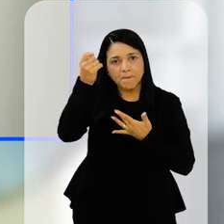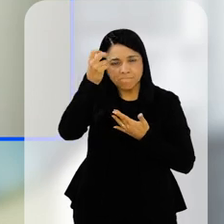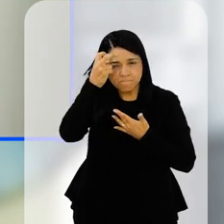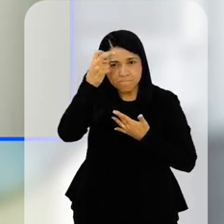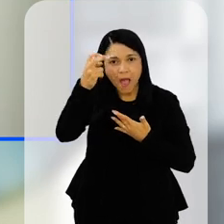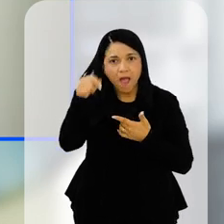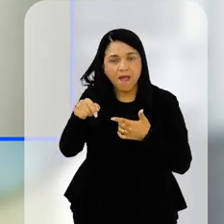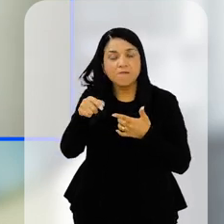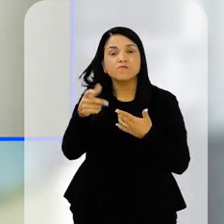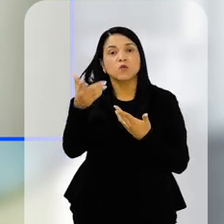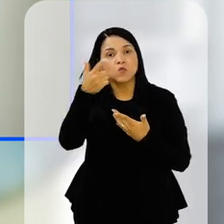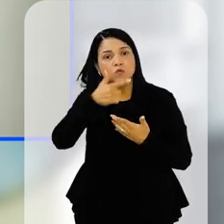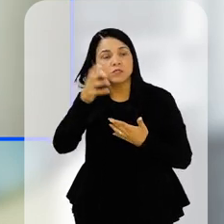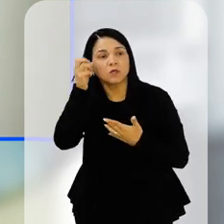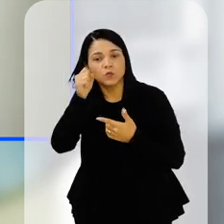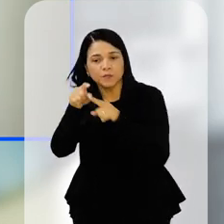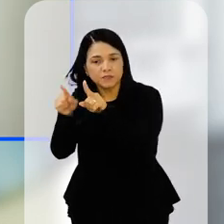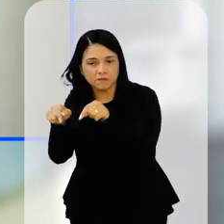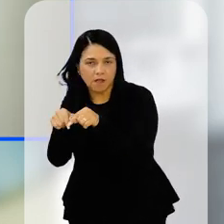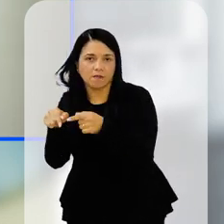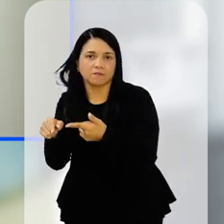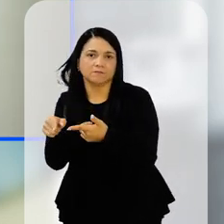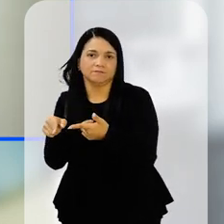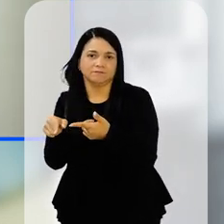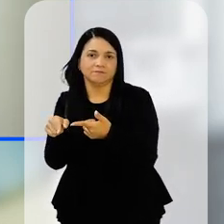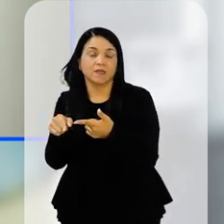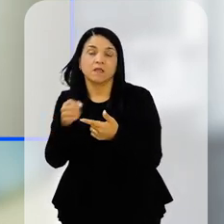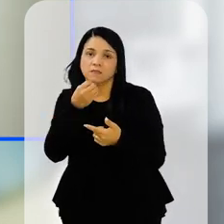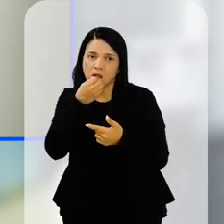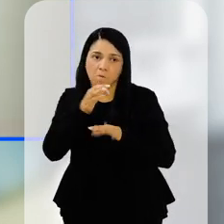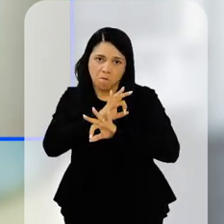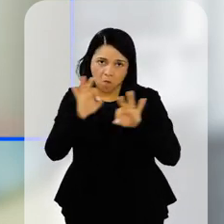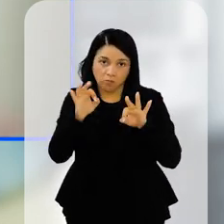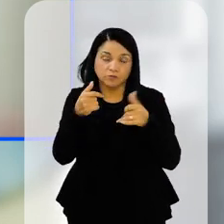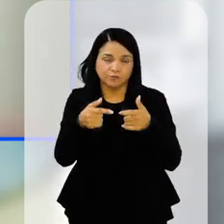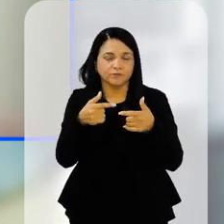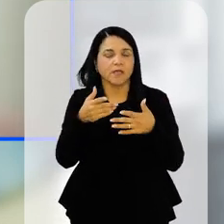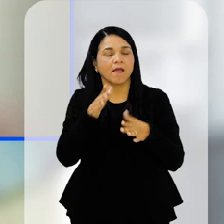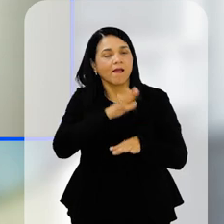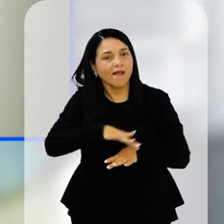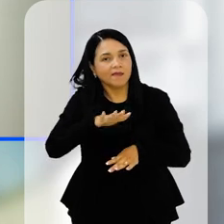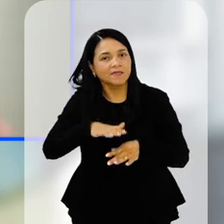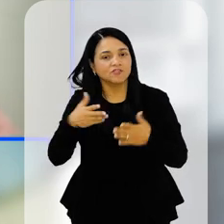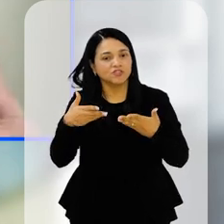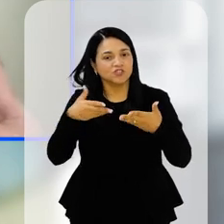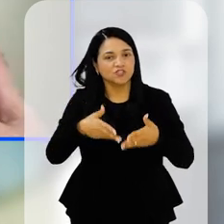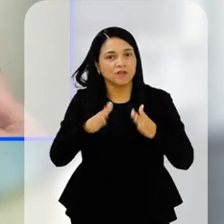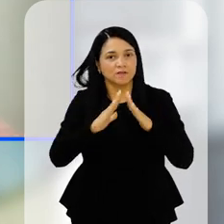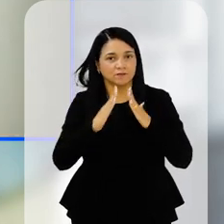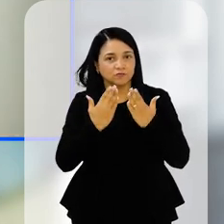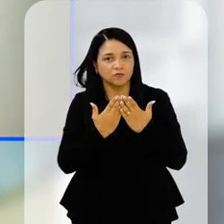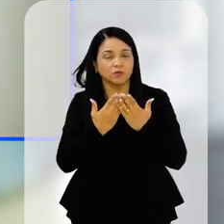depois, claro, seria ideal que todas as crianças chegassem à escola com o sono já